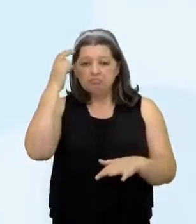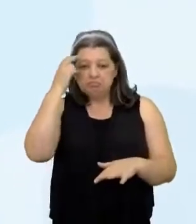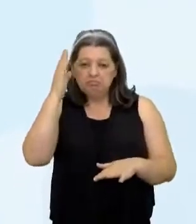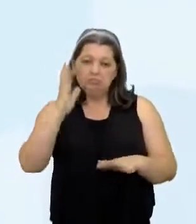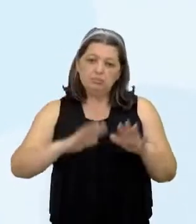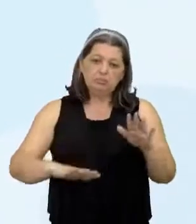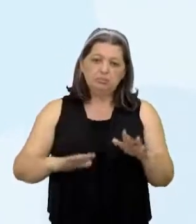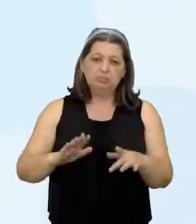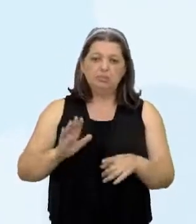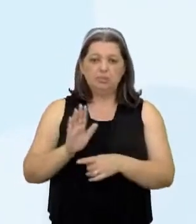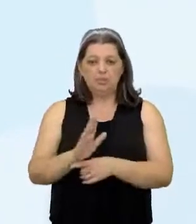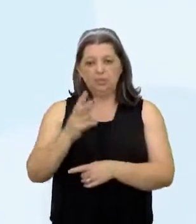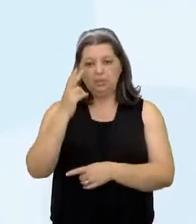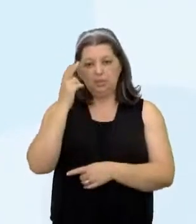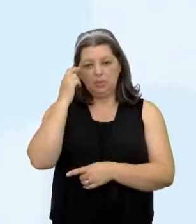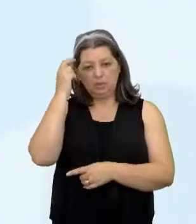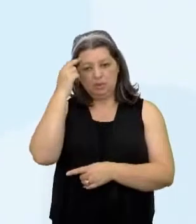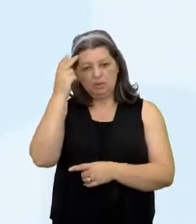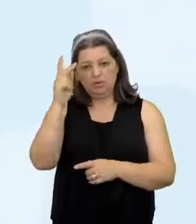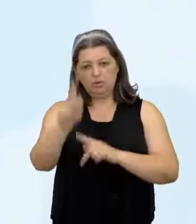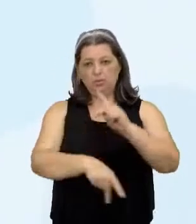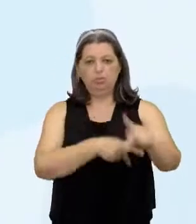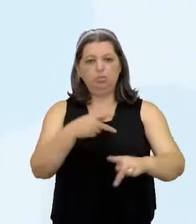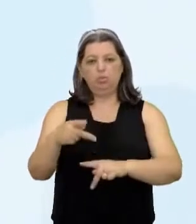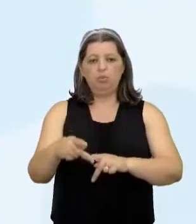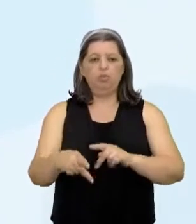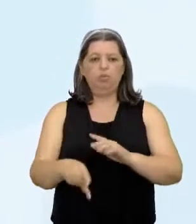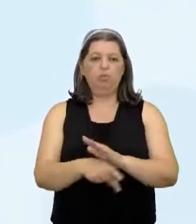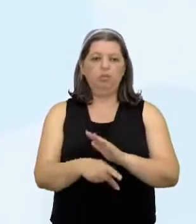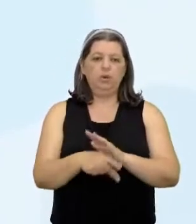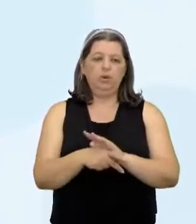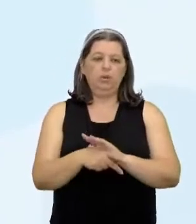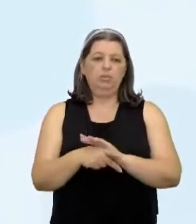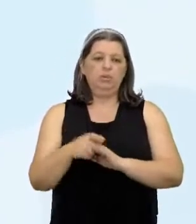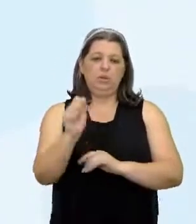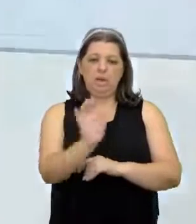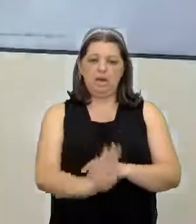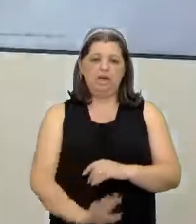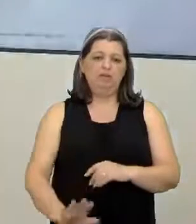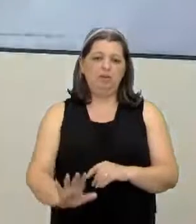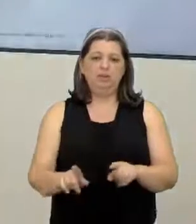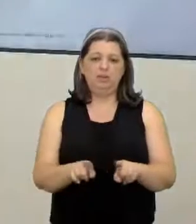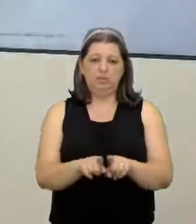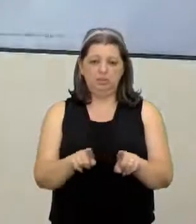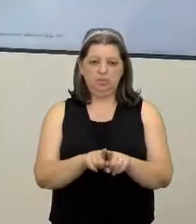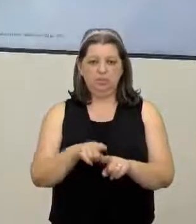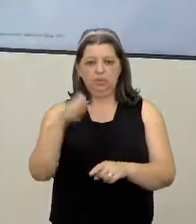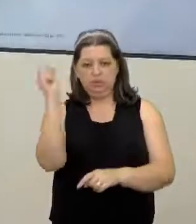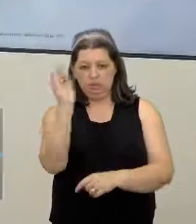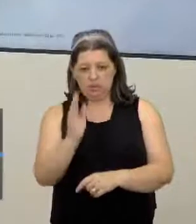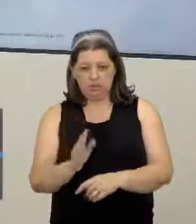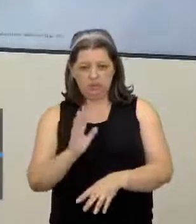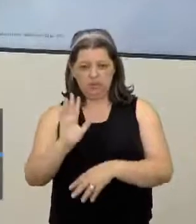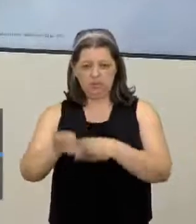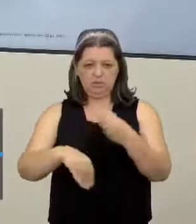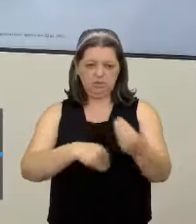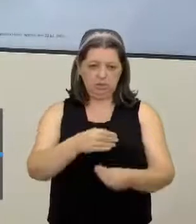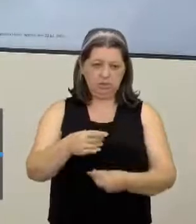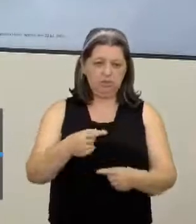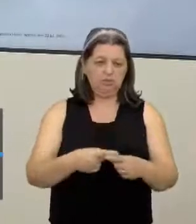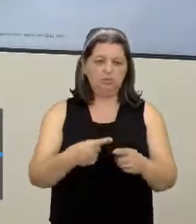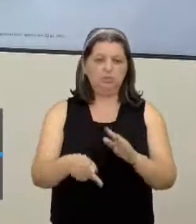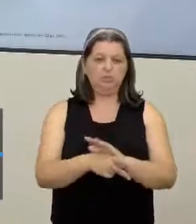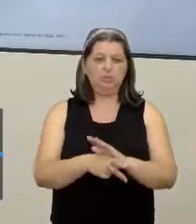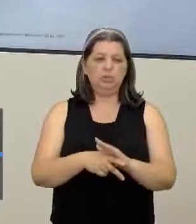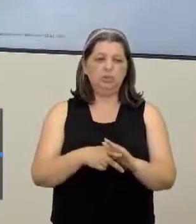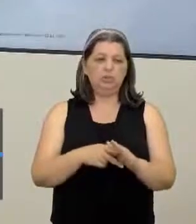da mão e da inteligência africanas E afro-brasileiras né A capoeira é um dos vários exemplos aí